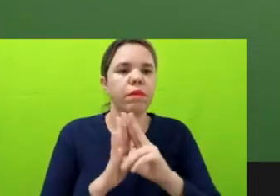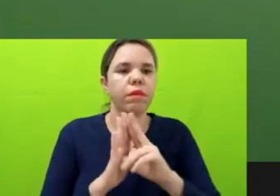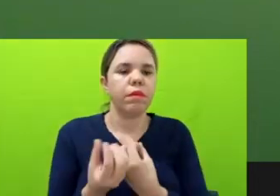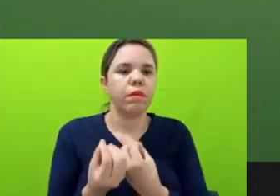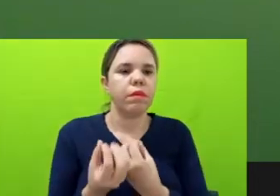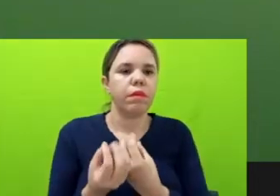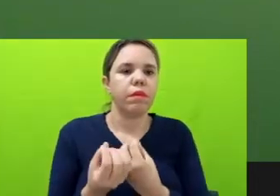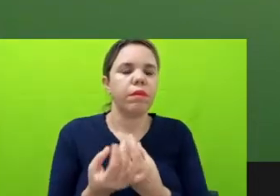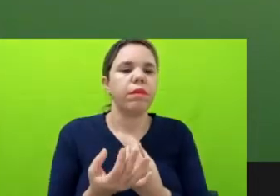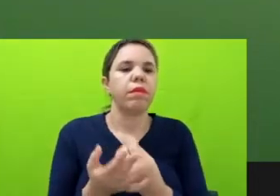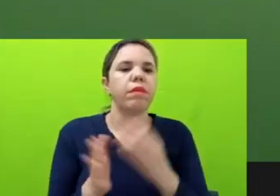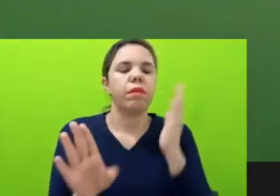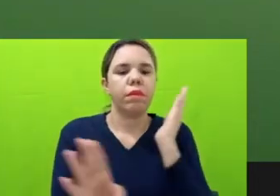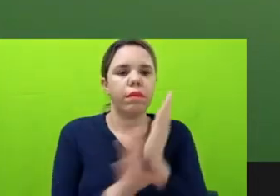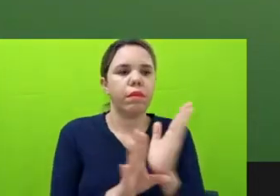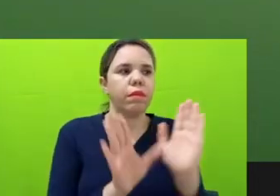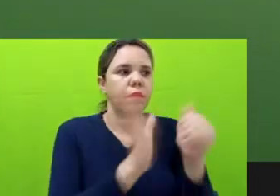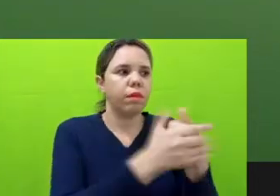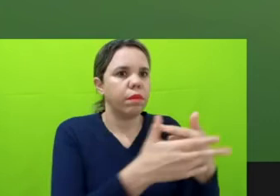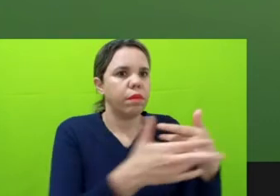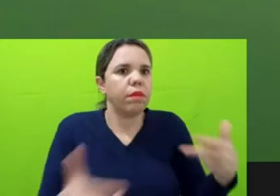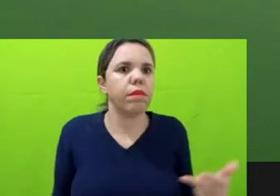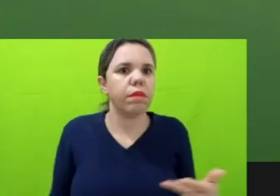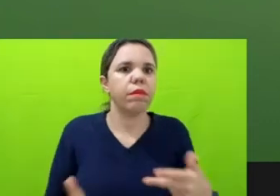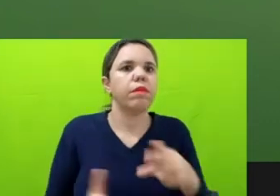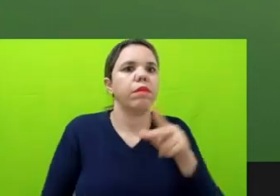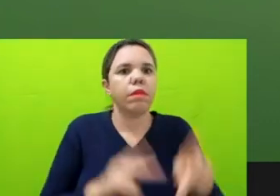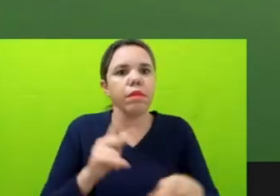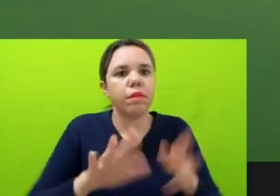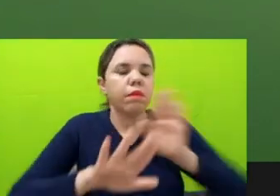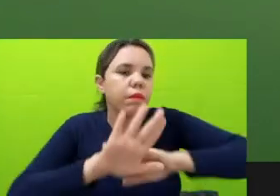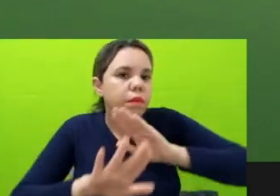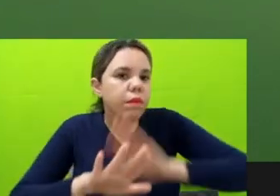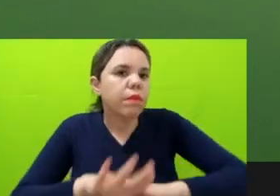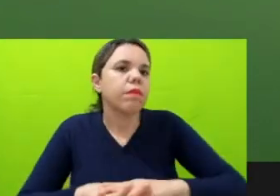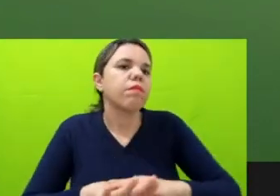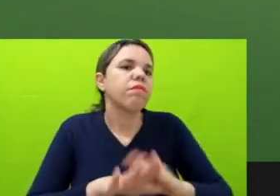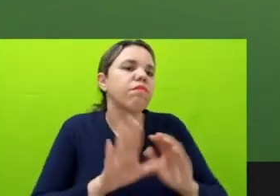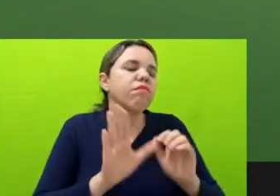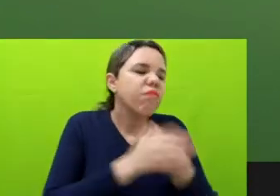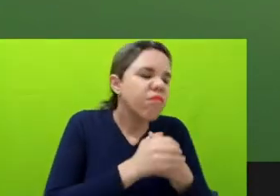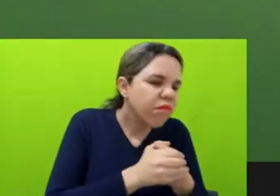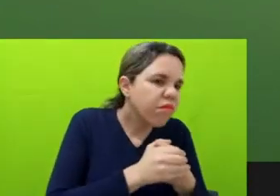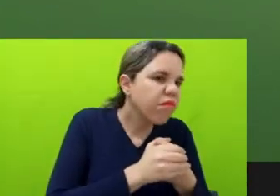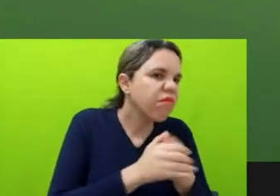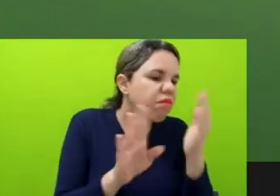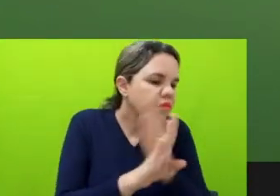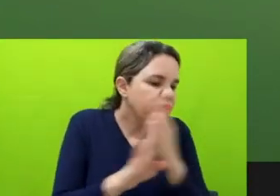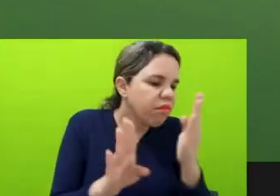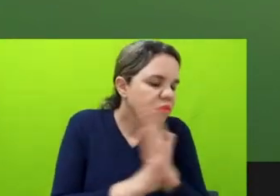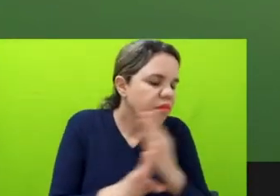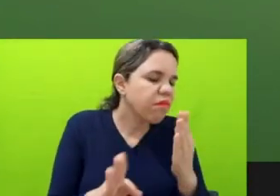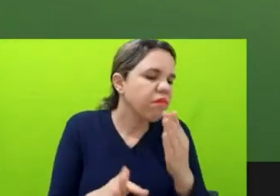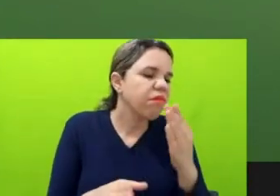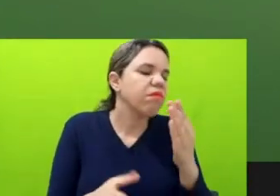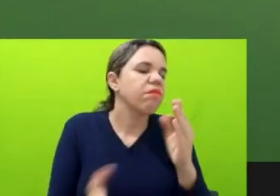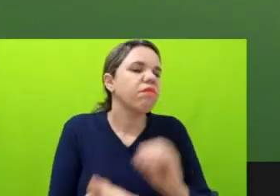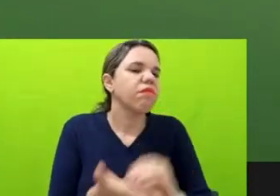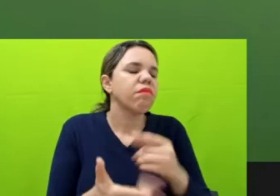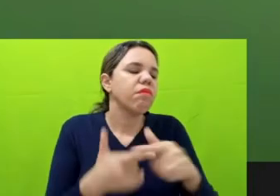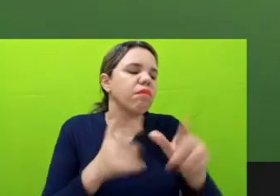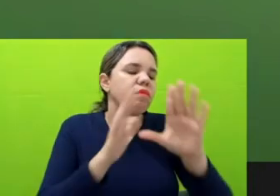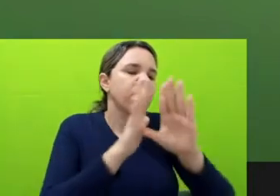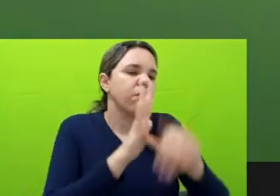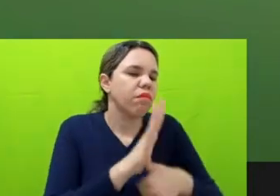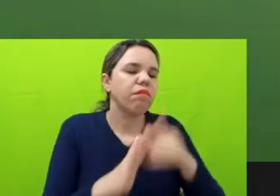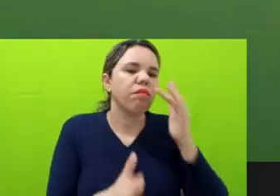são as pessoas que estão por trás aí dos financiamentos dessa cadeia ilegal do ouro, né, principalmente na construção das pistas, né, e a